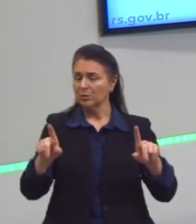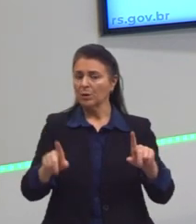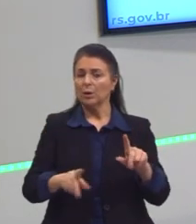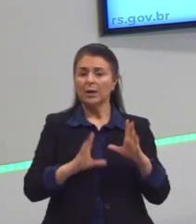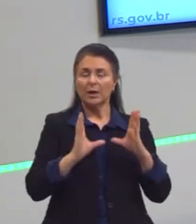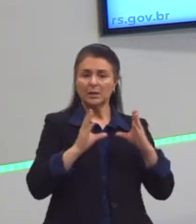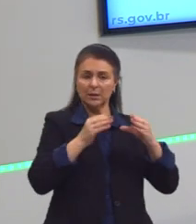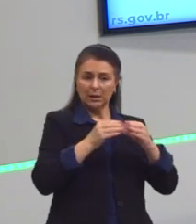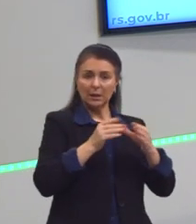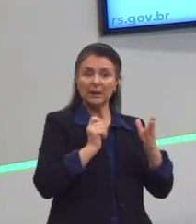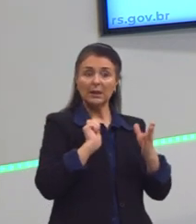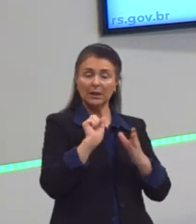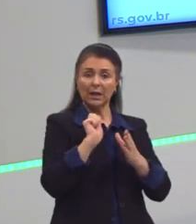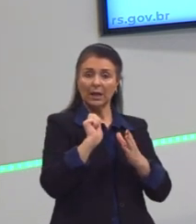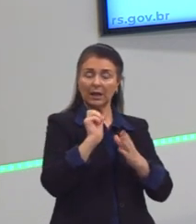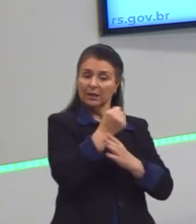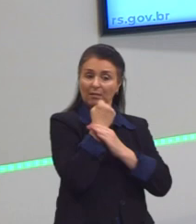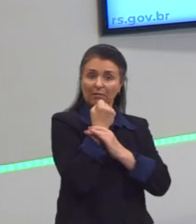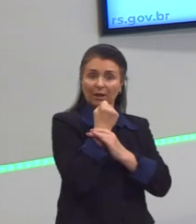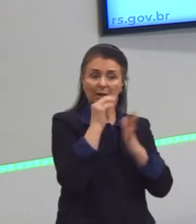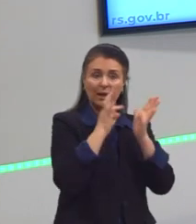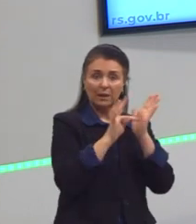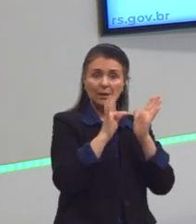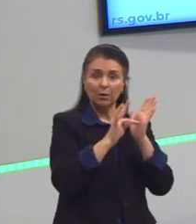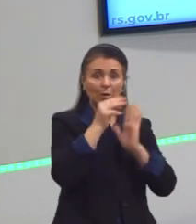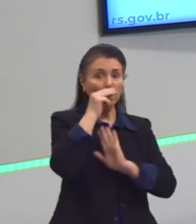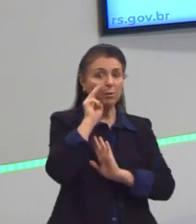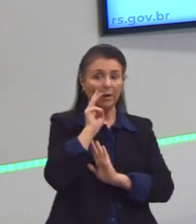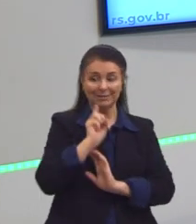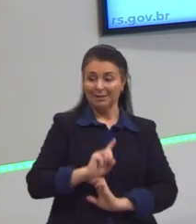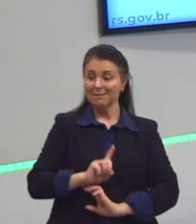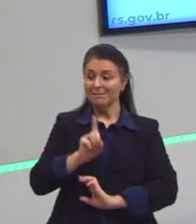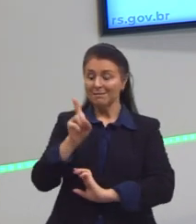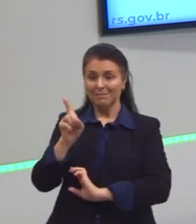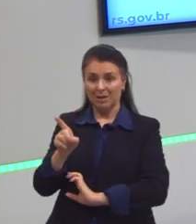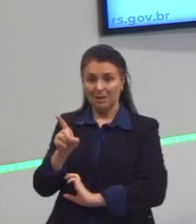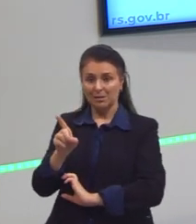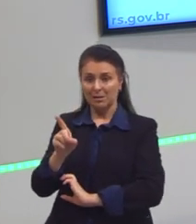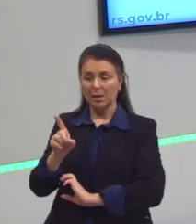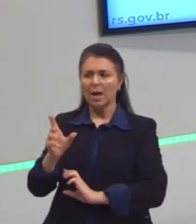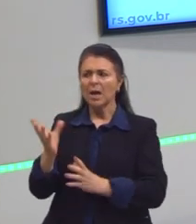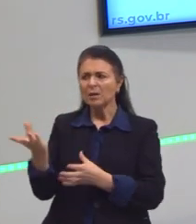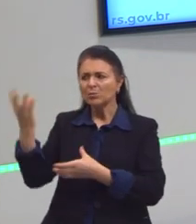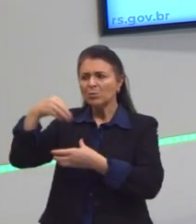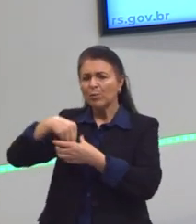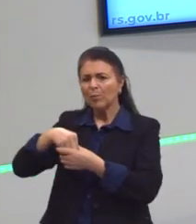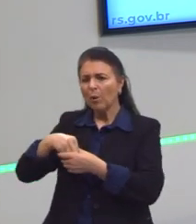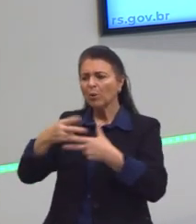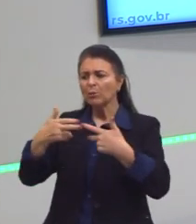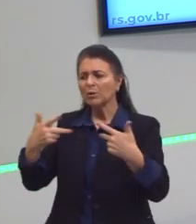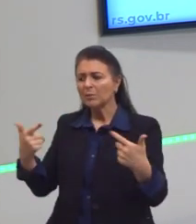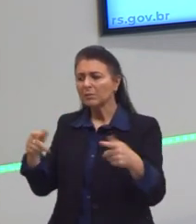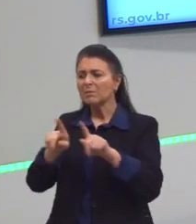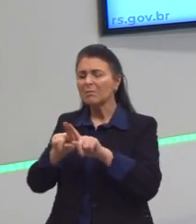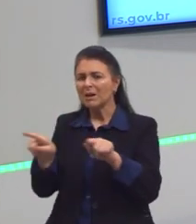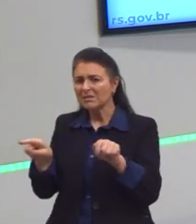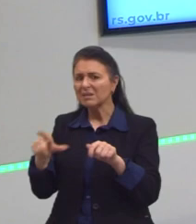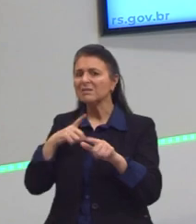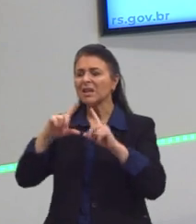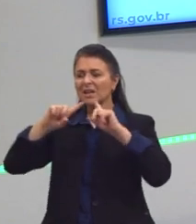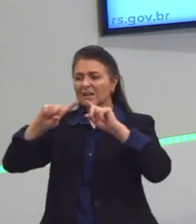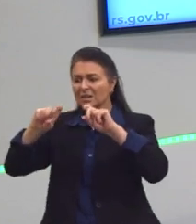grupos ou pessoas que incorporam elementos do Marx, mas que tecem algumas críticas ao sistema marxista.